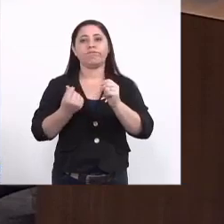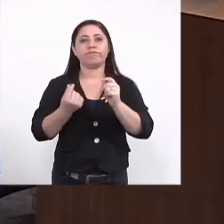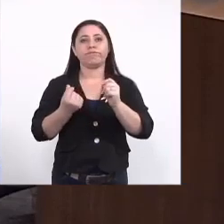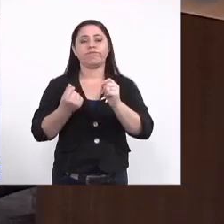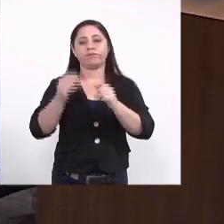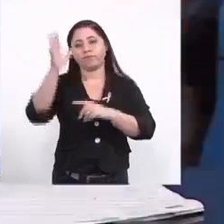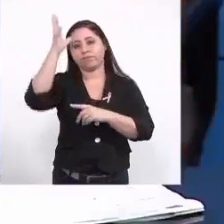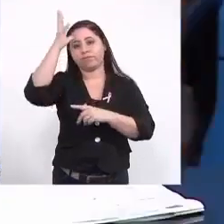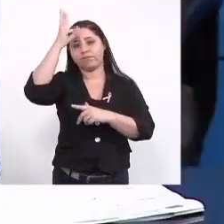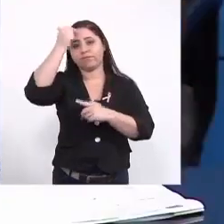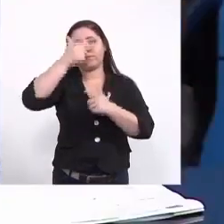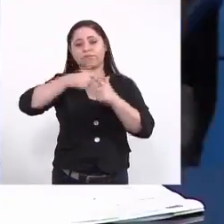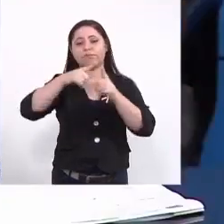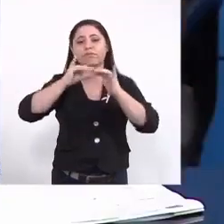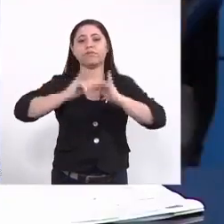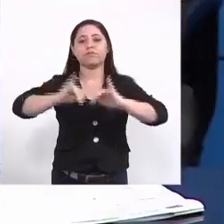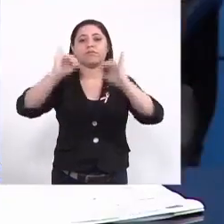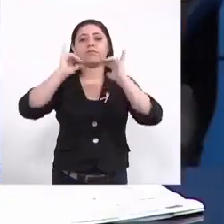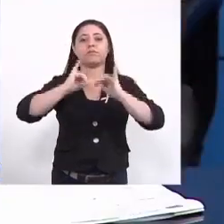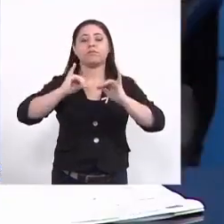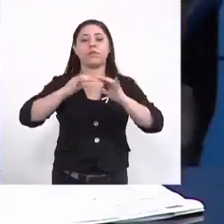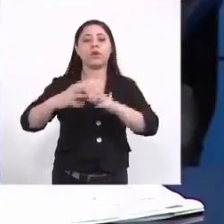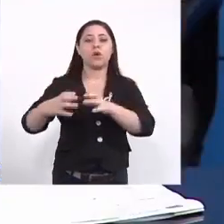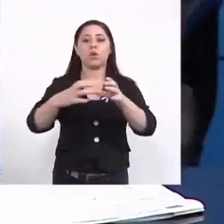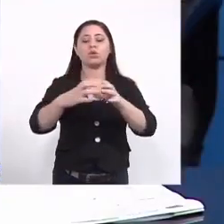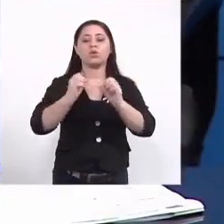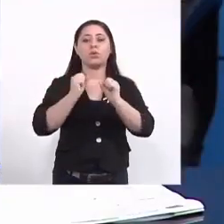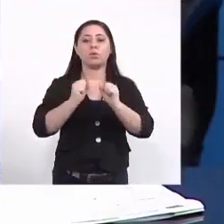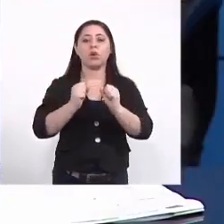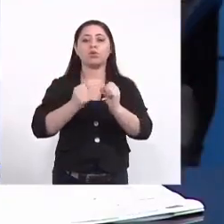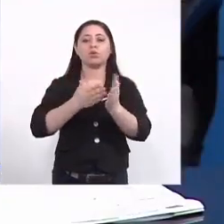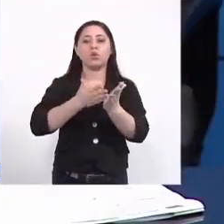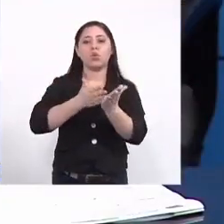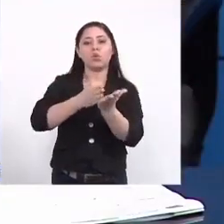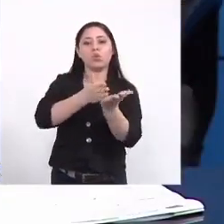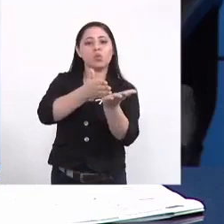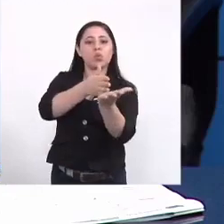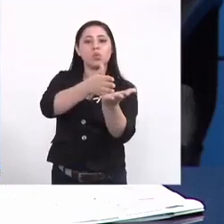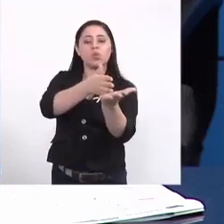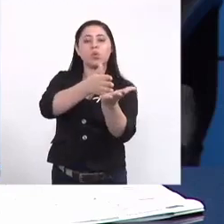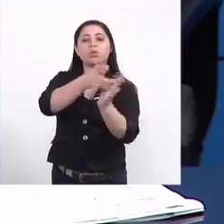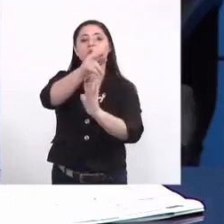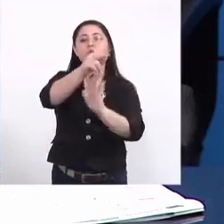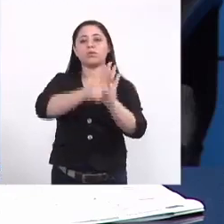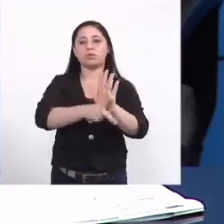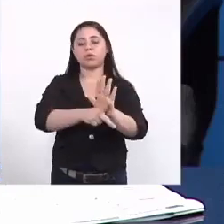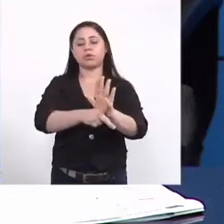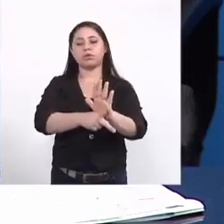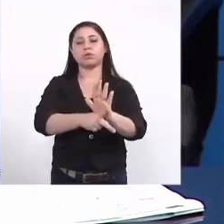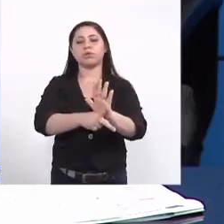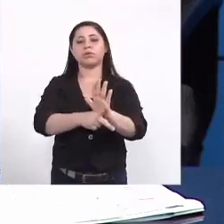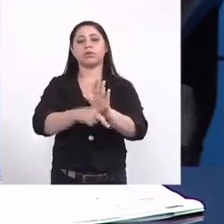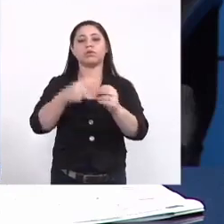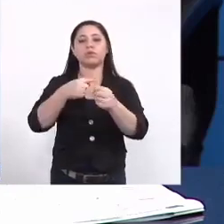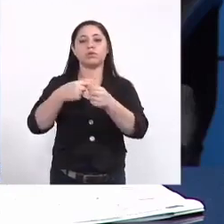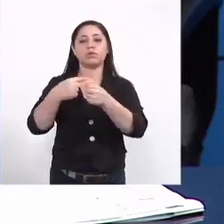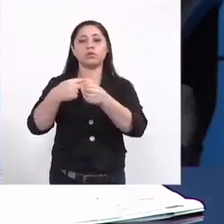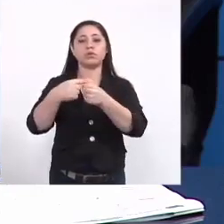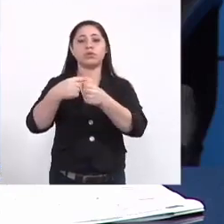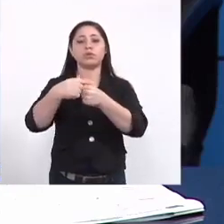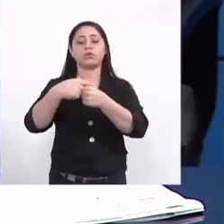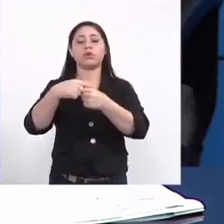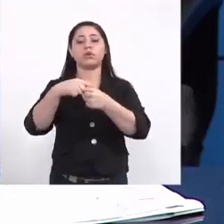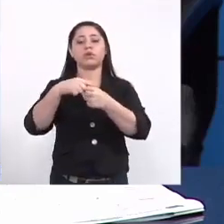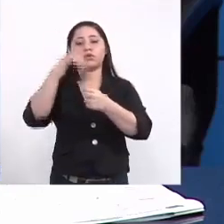soluções informações onde pode nortear os planejamentos municipais